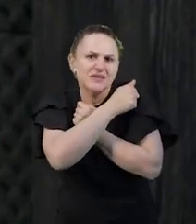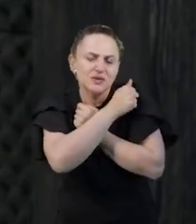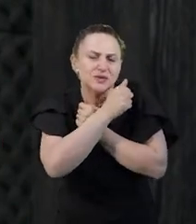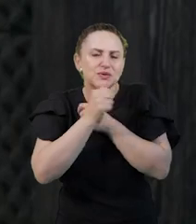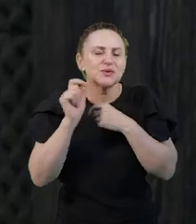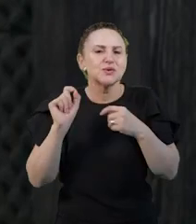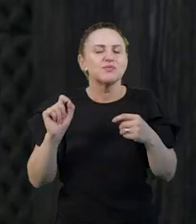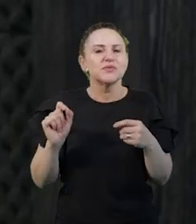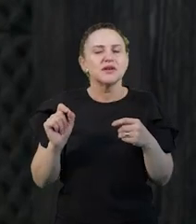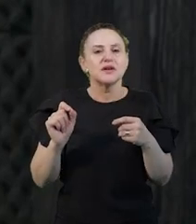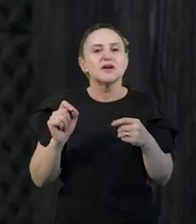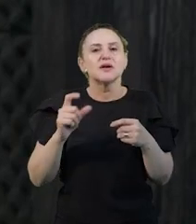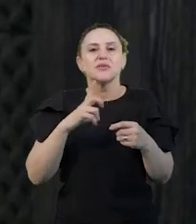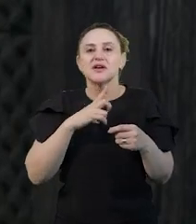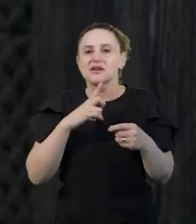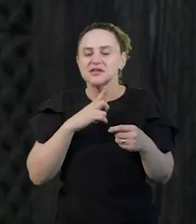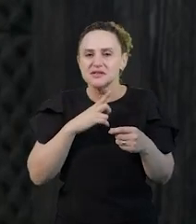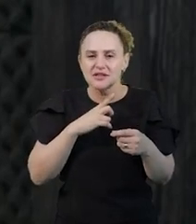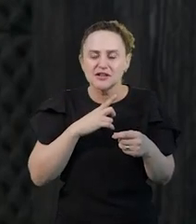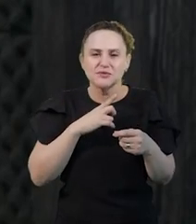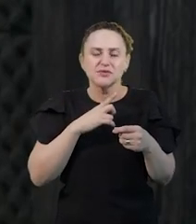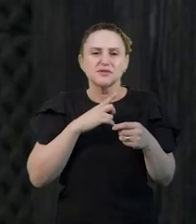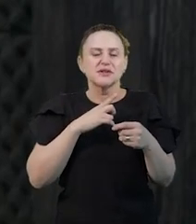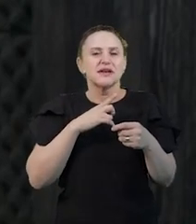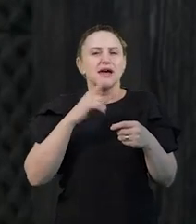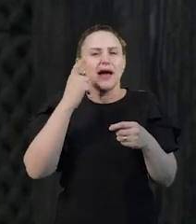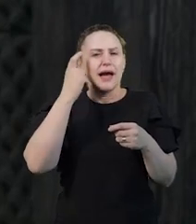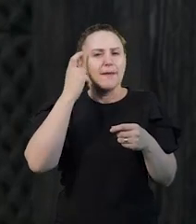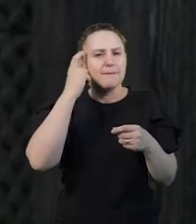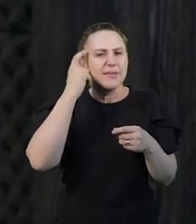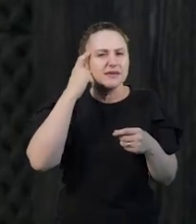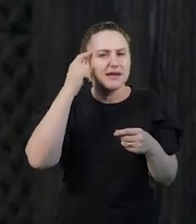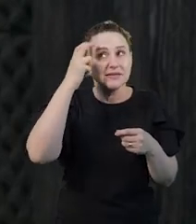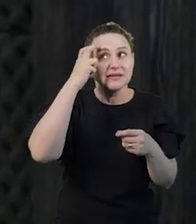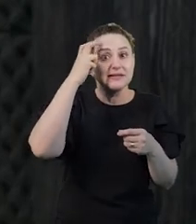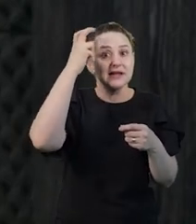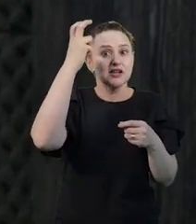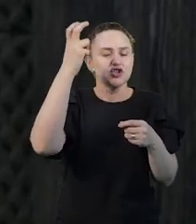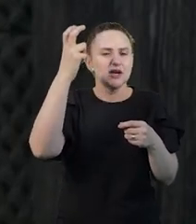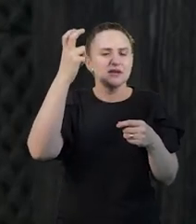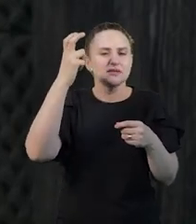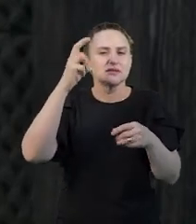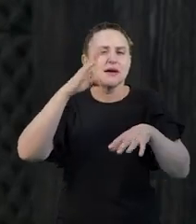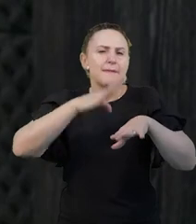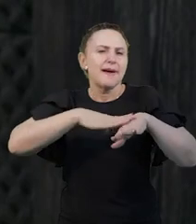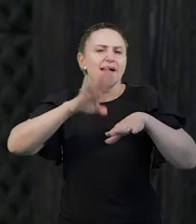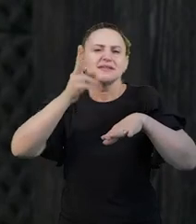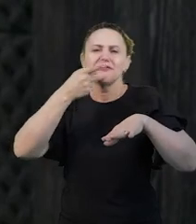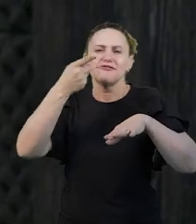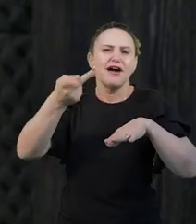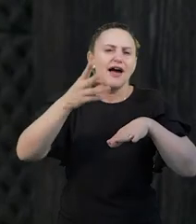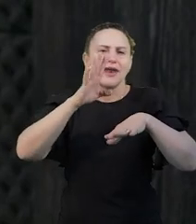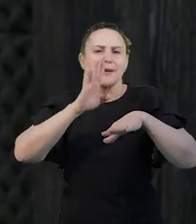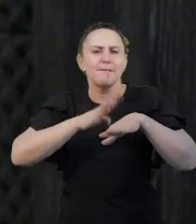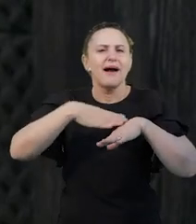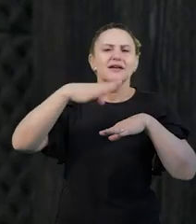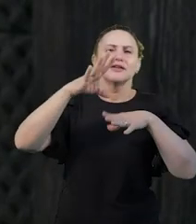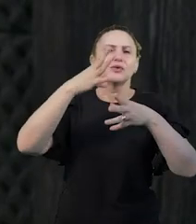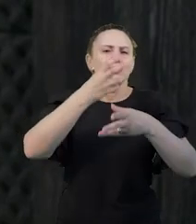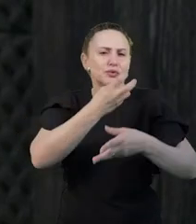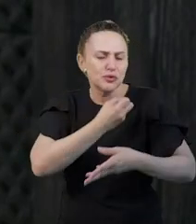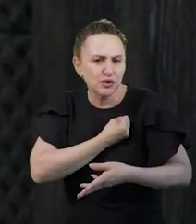temos as múltiplas inteligências, uns são mais dados à fala, à escrita, outros são mais aos números, outros são mais a outros